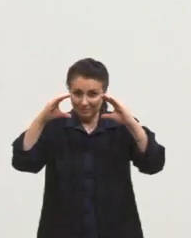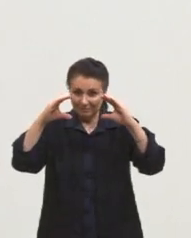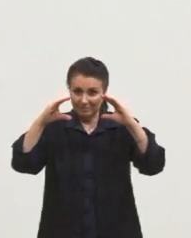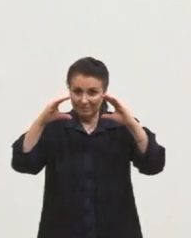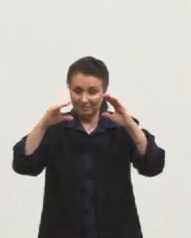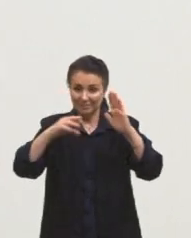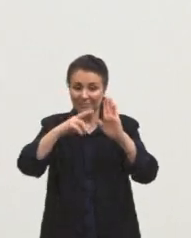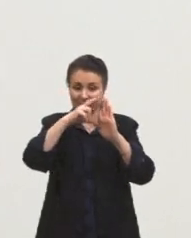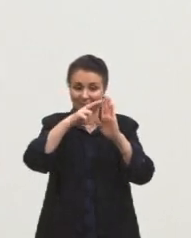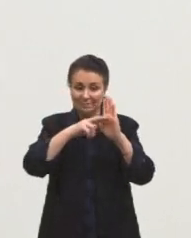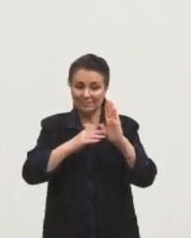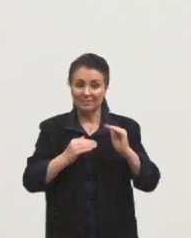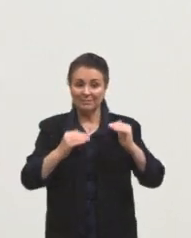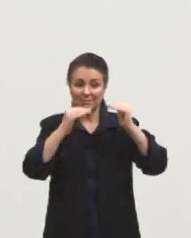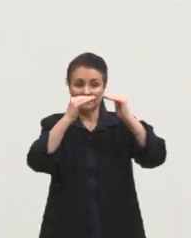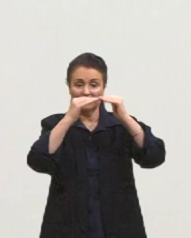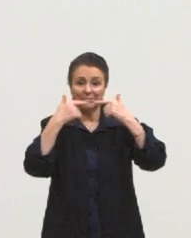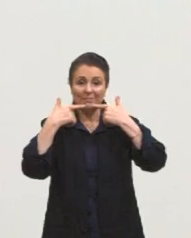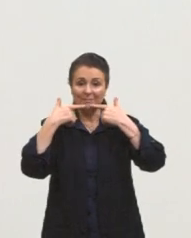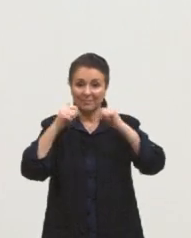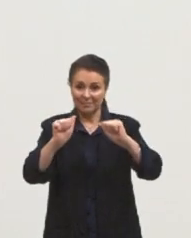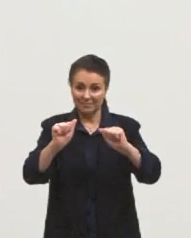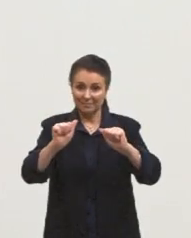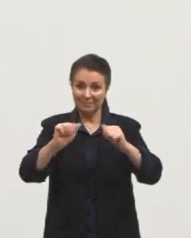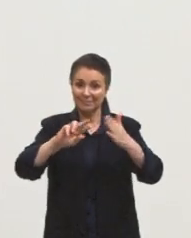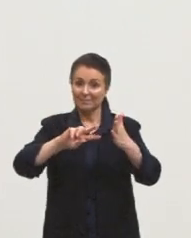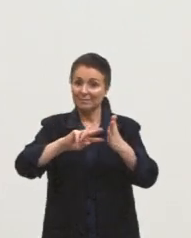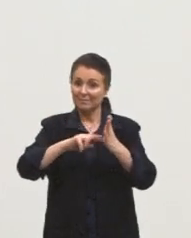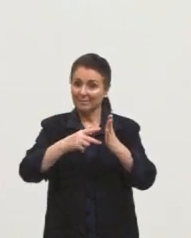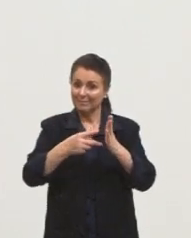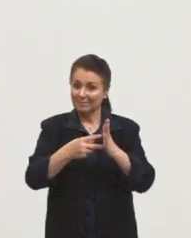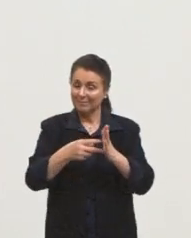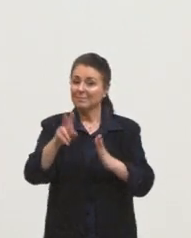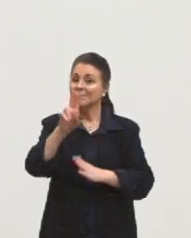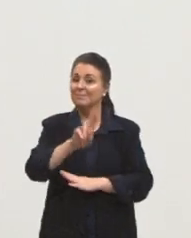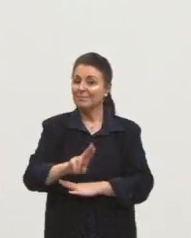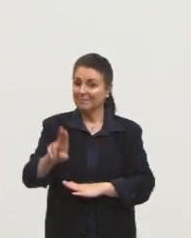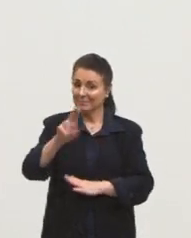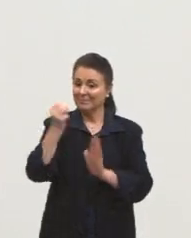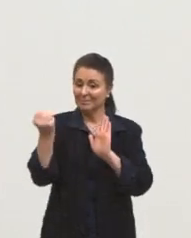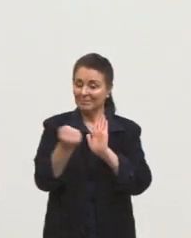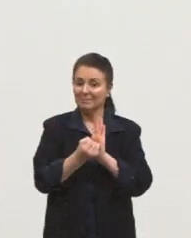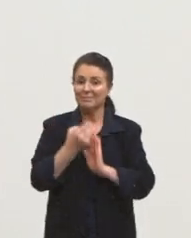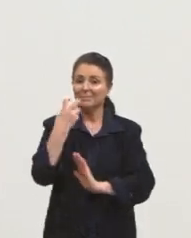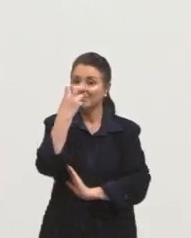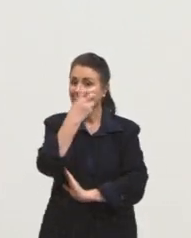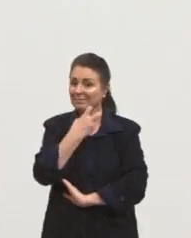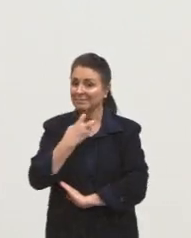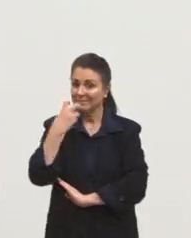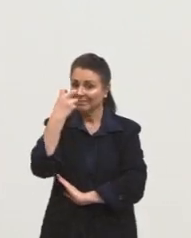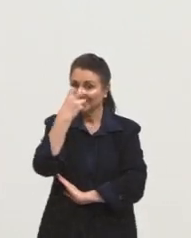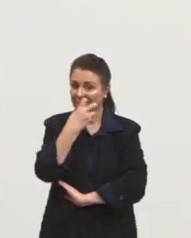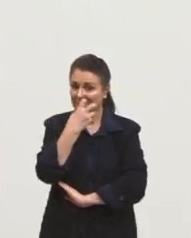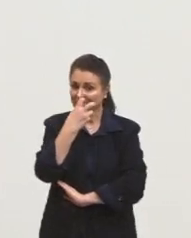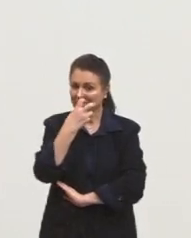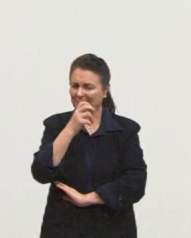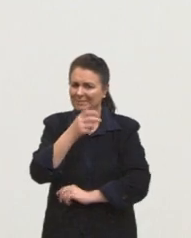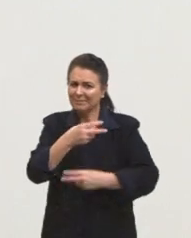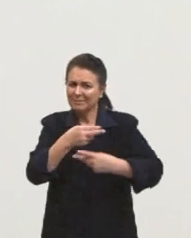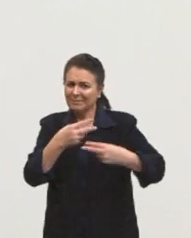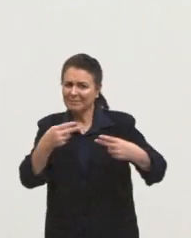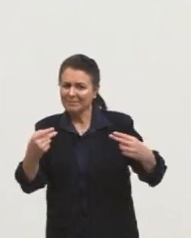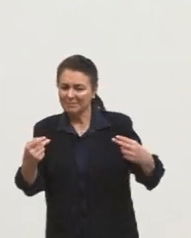padrão da língua. Isso significa não usar as marcas de oralidade, né? Que dizem respeito àquela coisa do